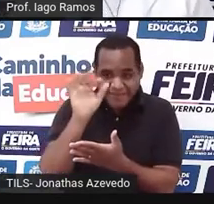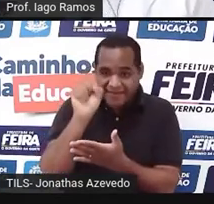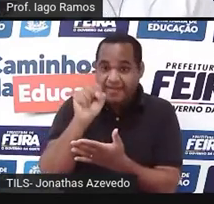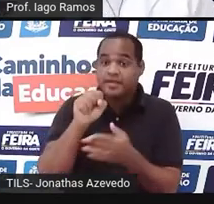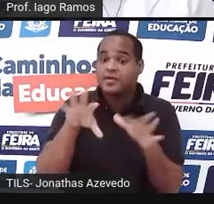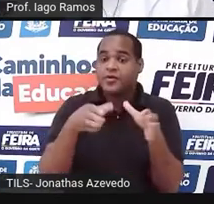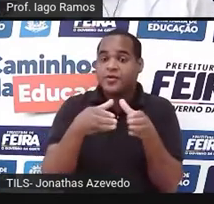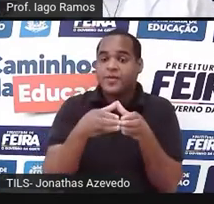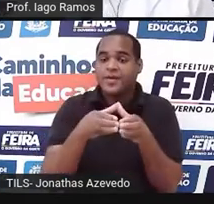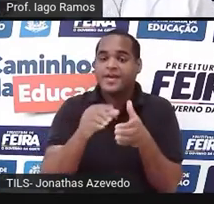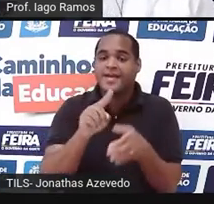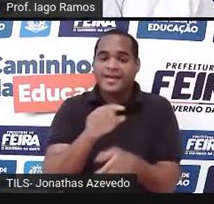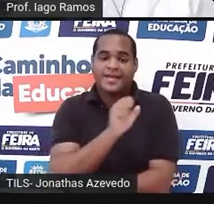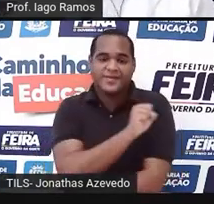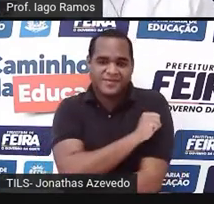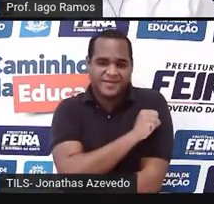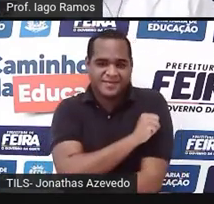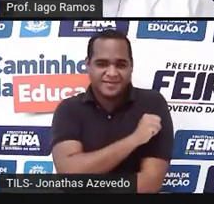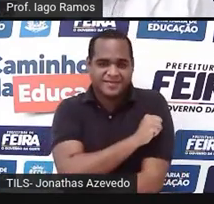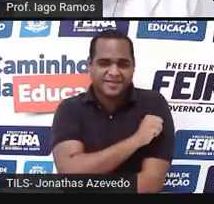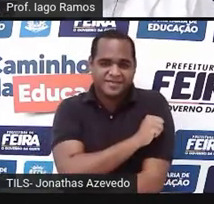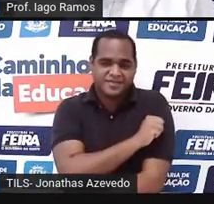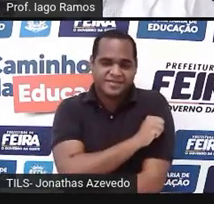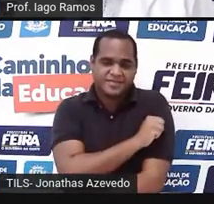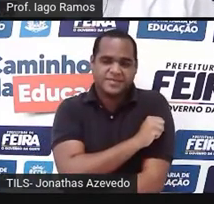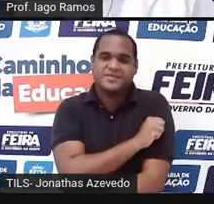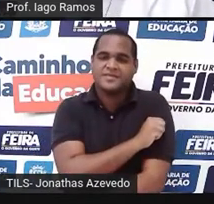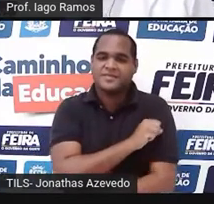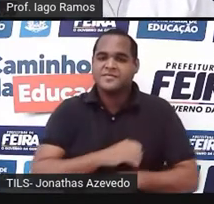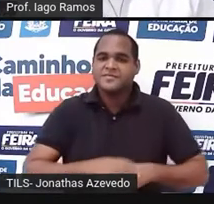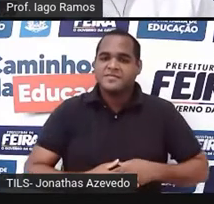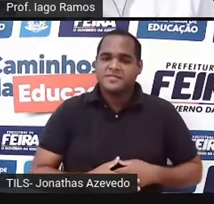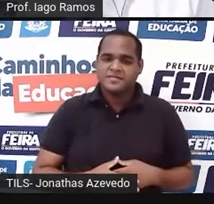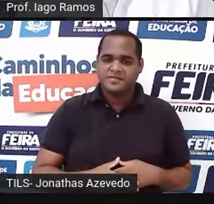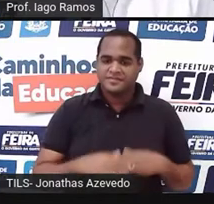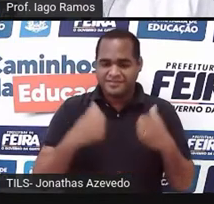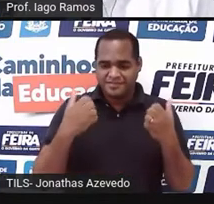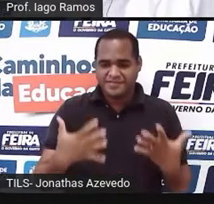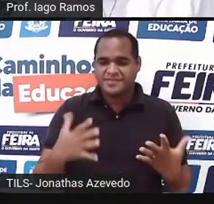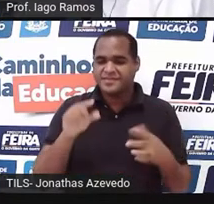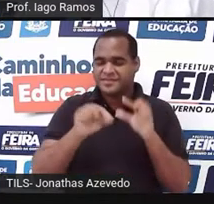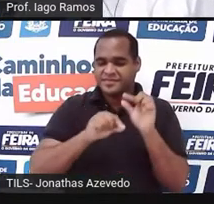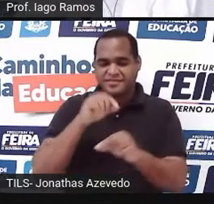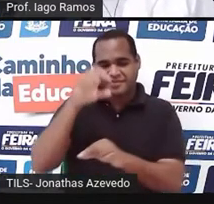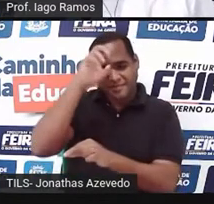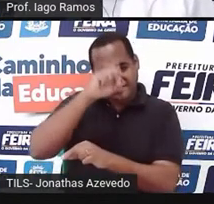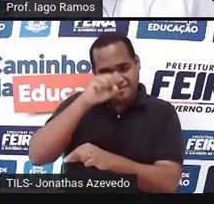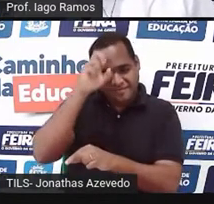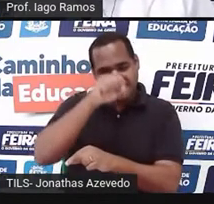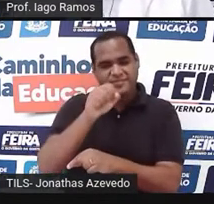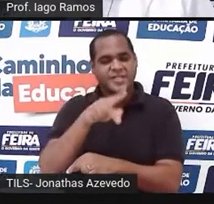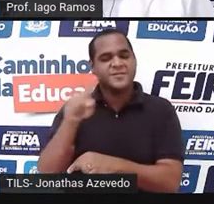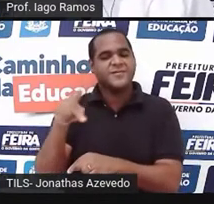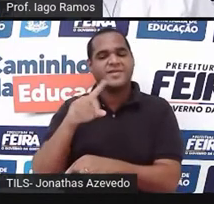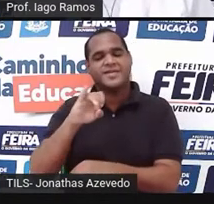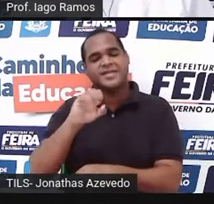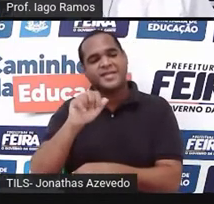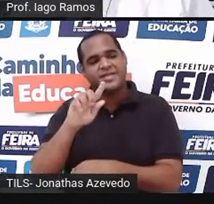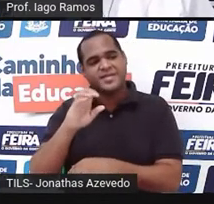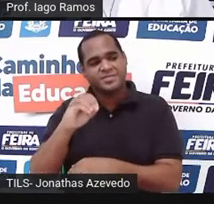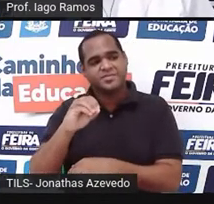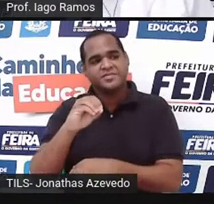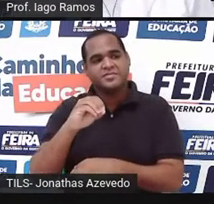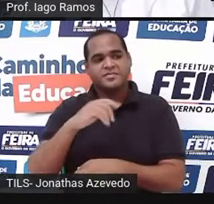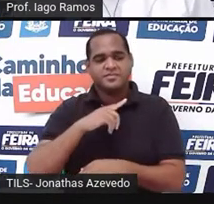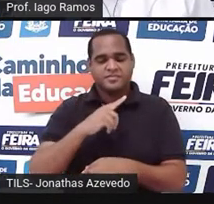turmas de oitavo ano. E esse professor que fala é o professor Iago Ramos, vem